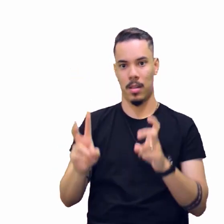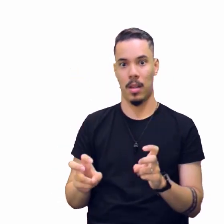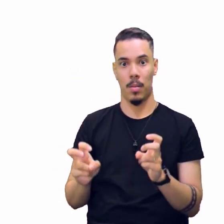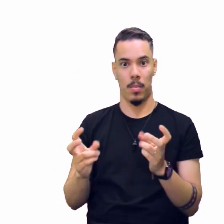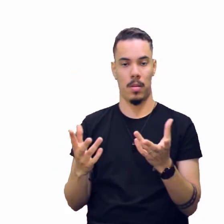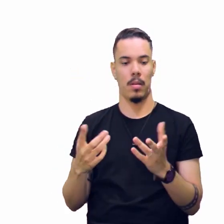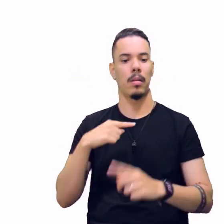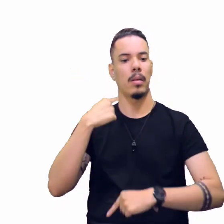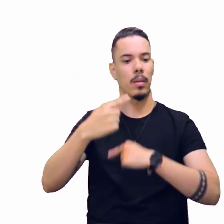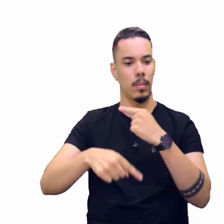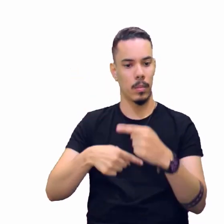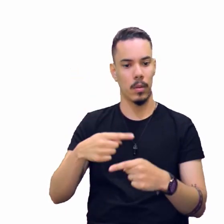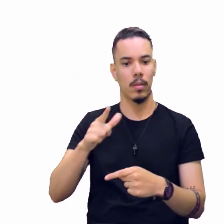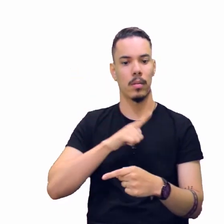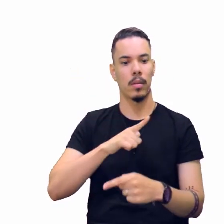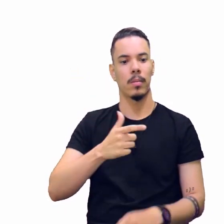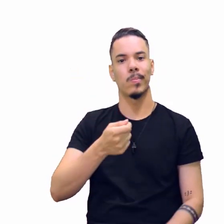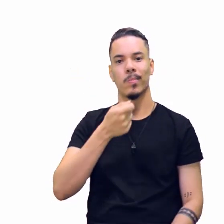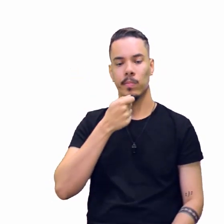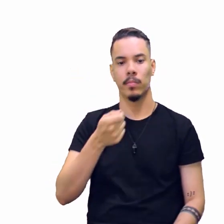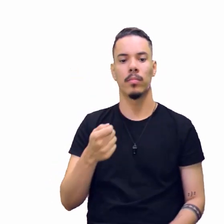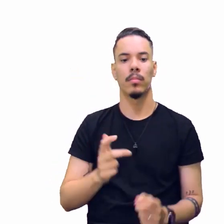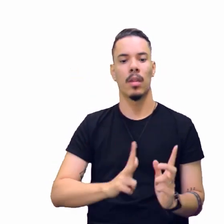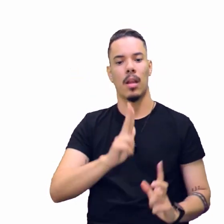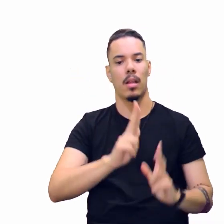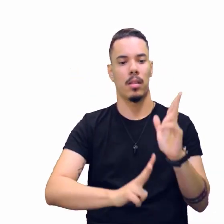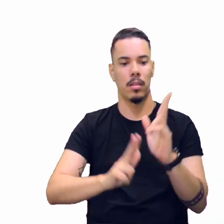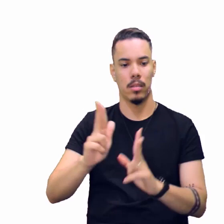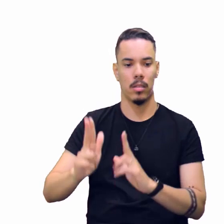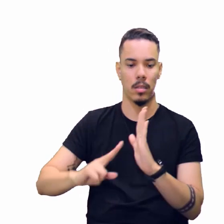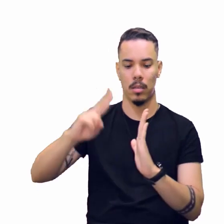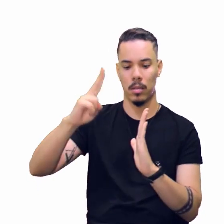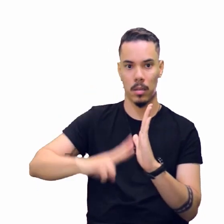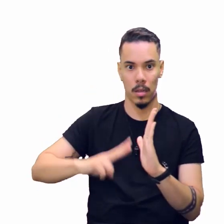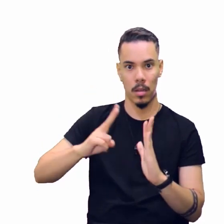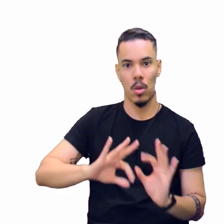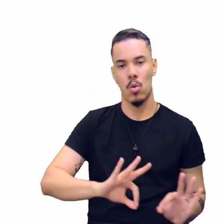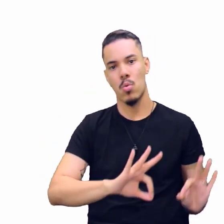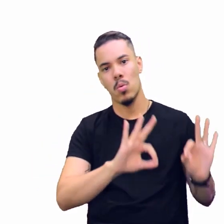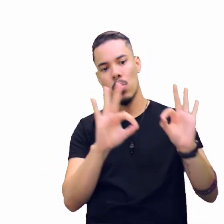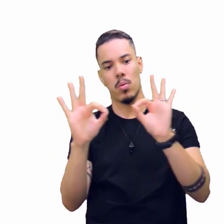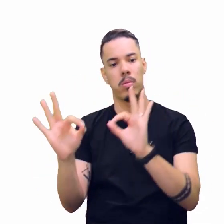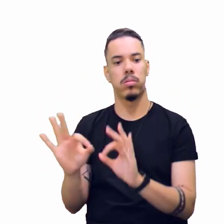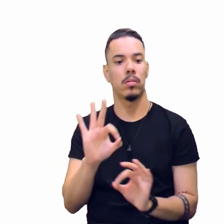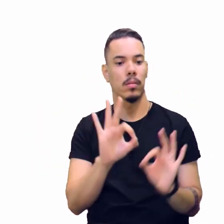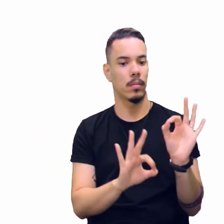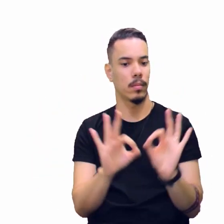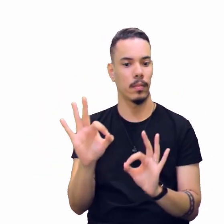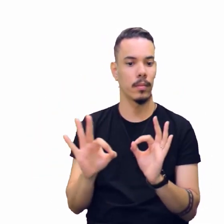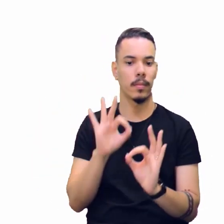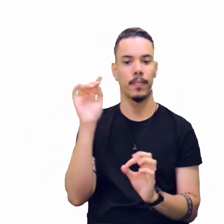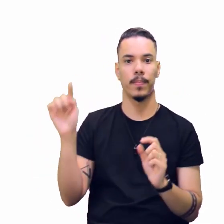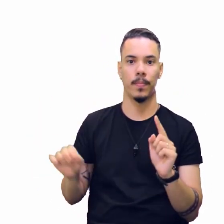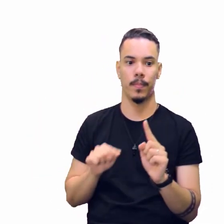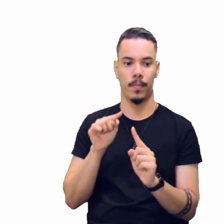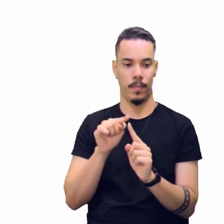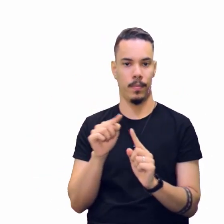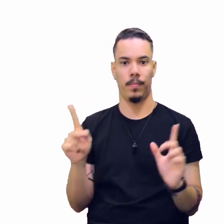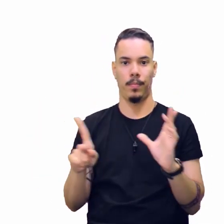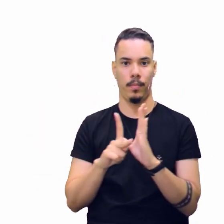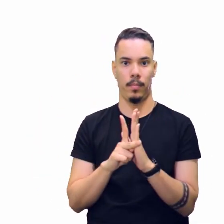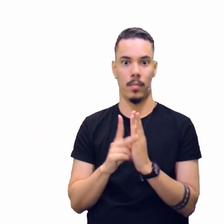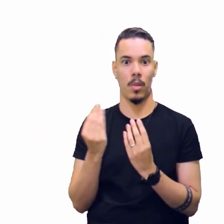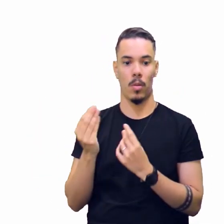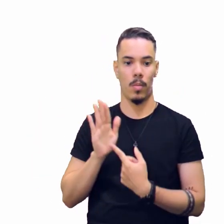Depois, a reportagem é editada, revisada e reorganizada, para atingir a forma ideal de